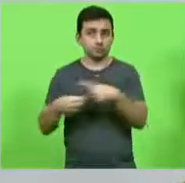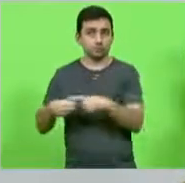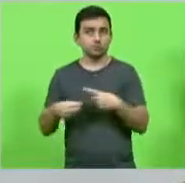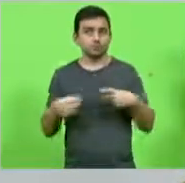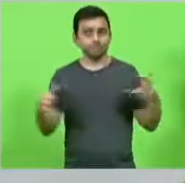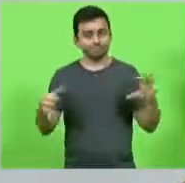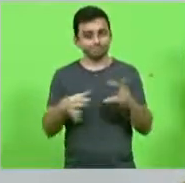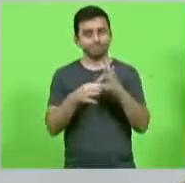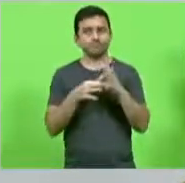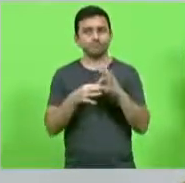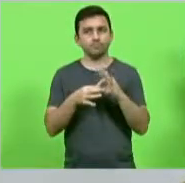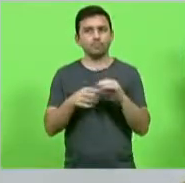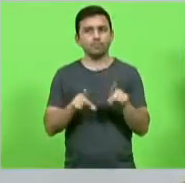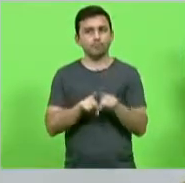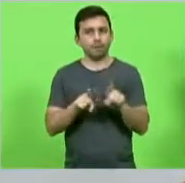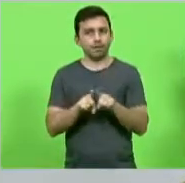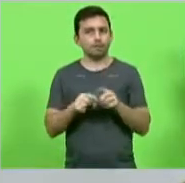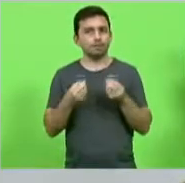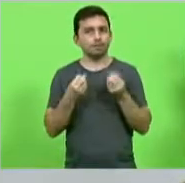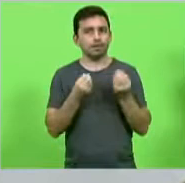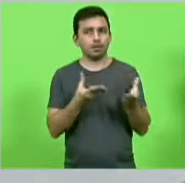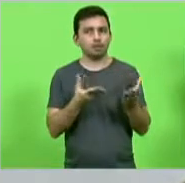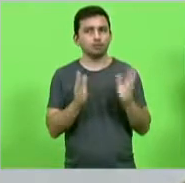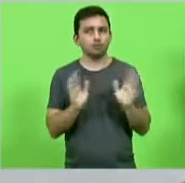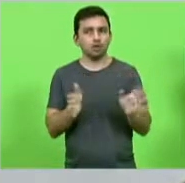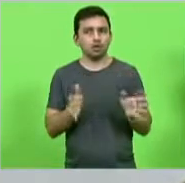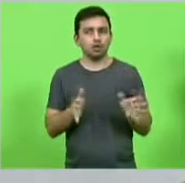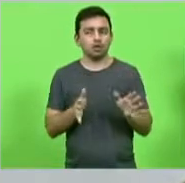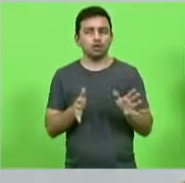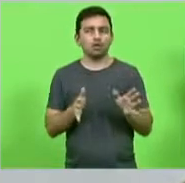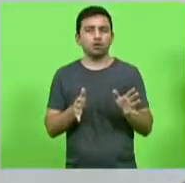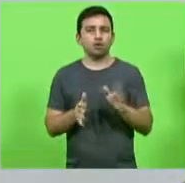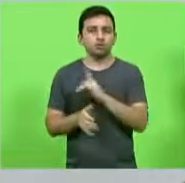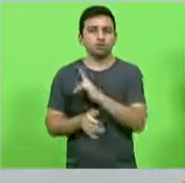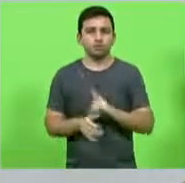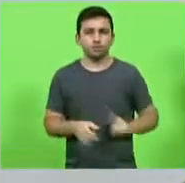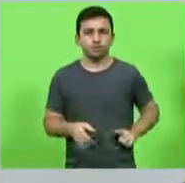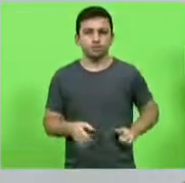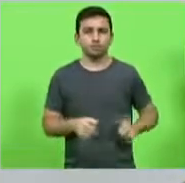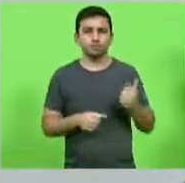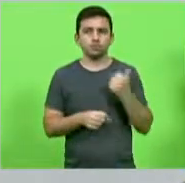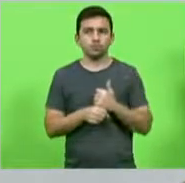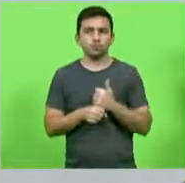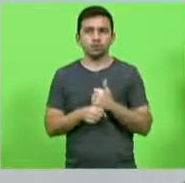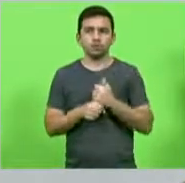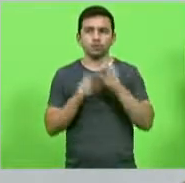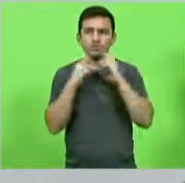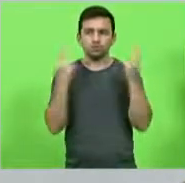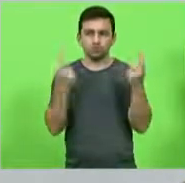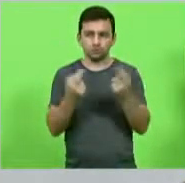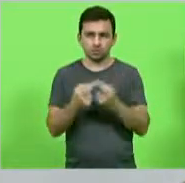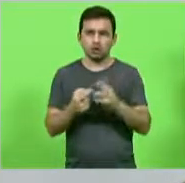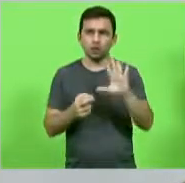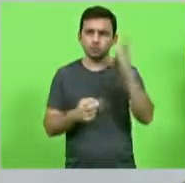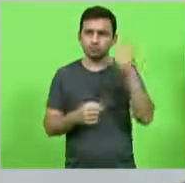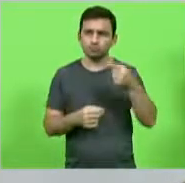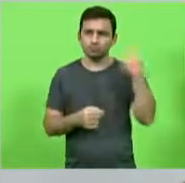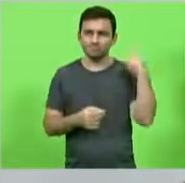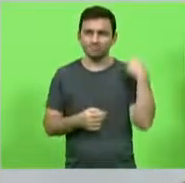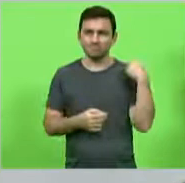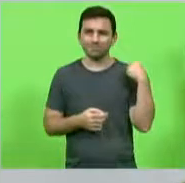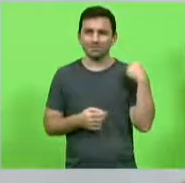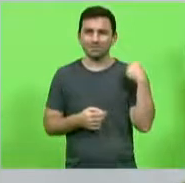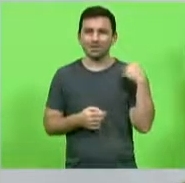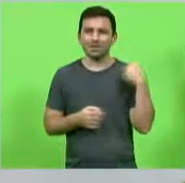a mesma coisa que foi entregue para governador numa reunião governadora interina numa reunião há pouco tempo realizada a